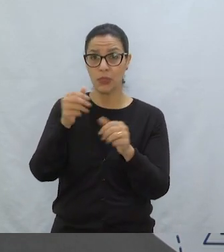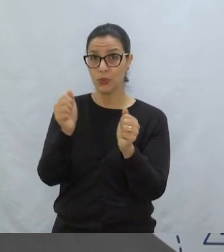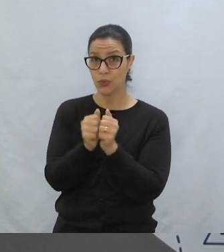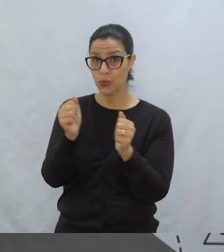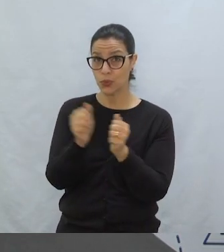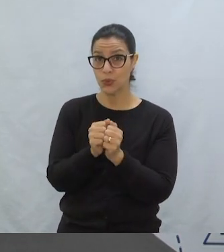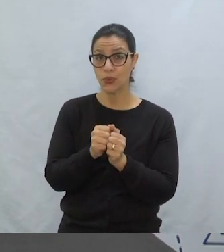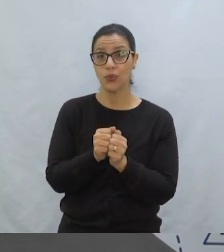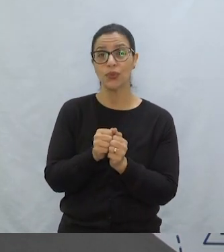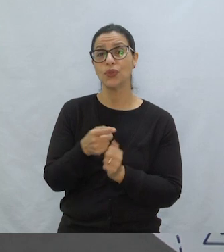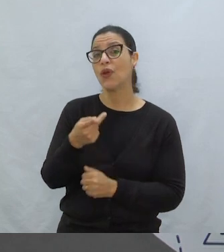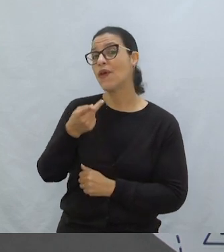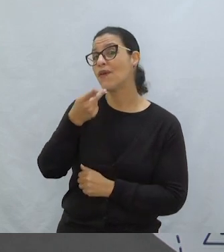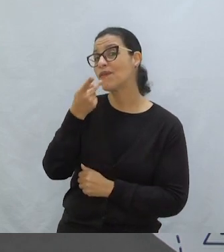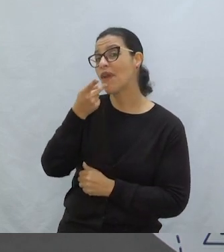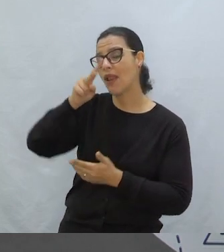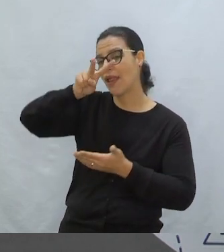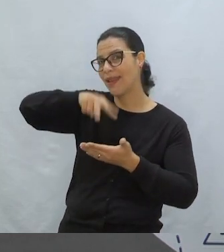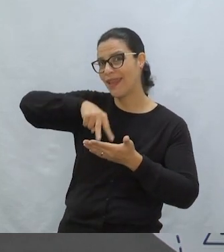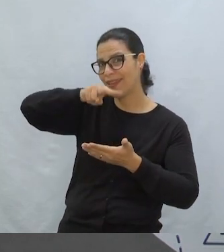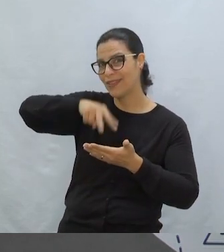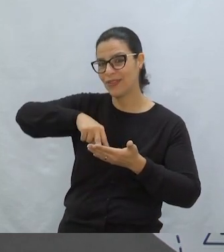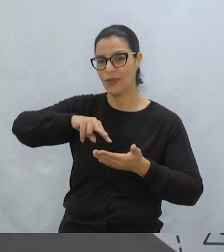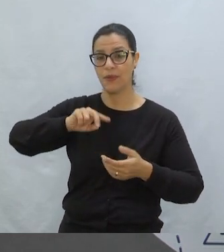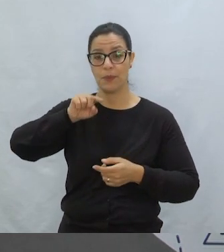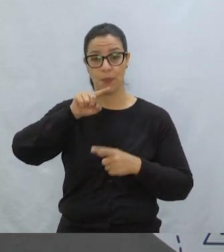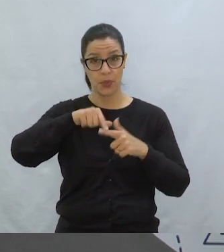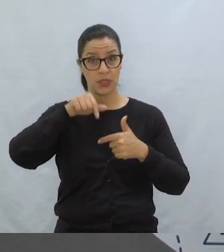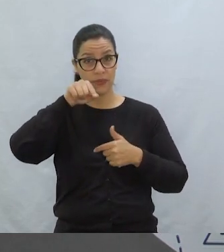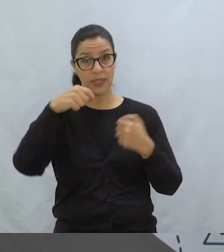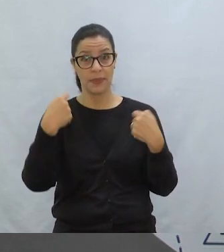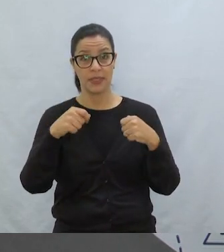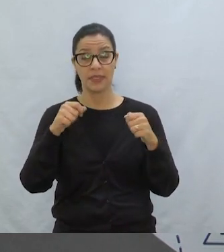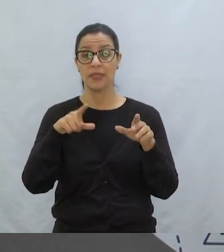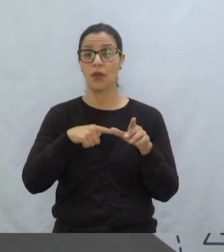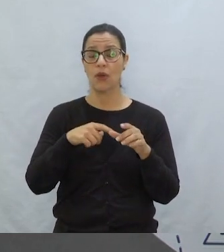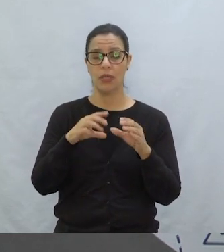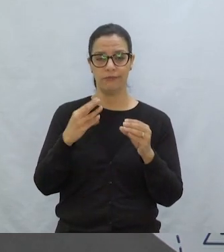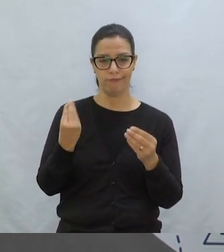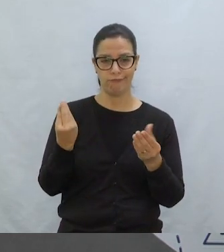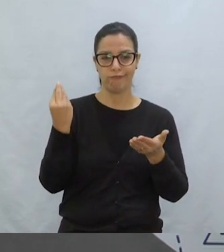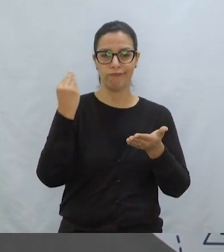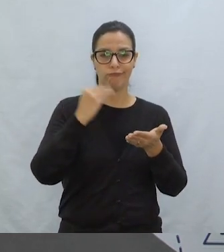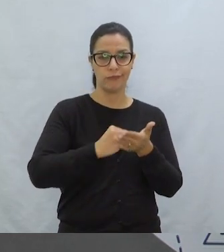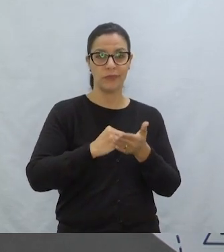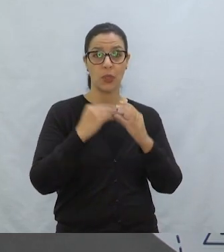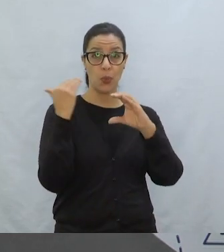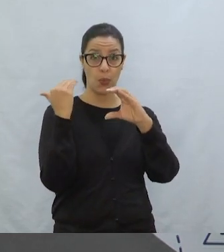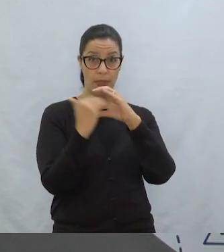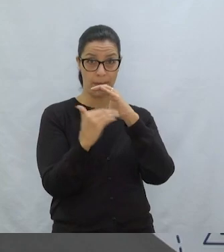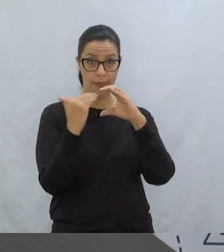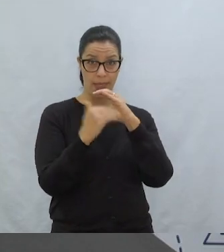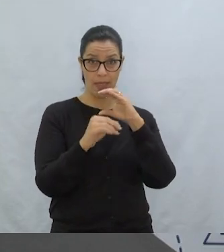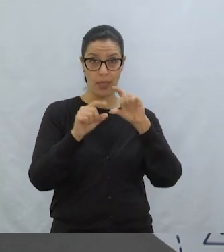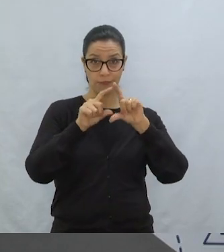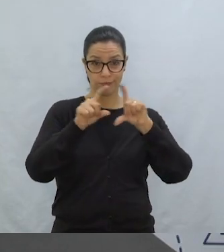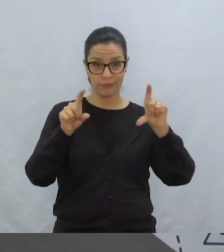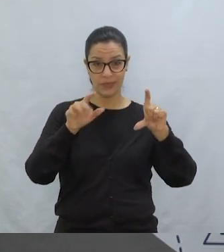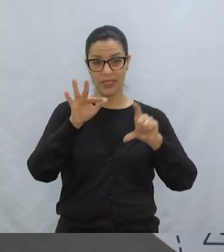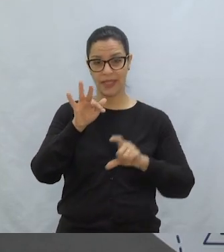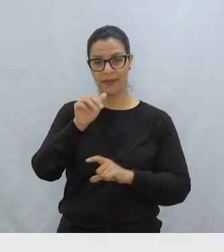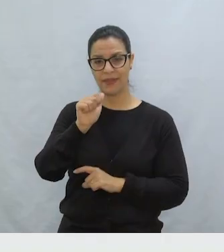participar dessa sessão Fala Leitor Para isso Eu preciso que você anote direitinho Este e-mail